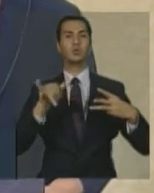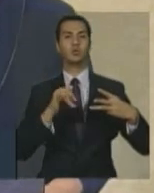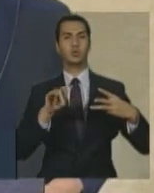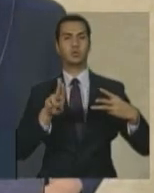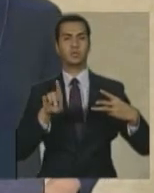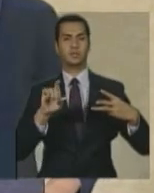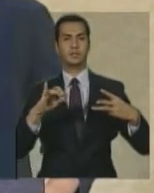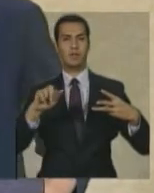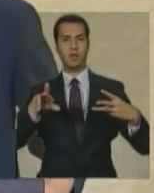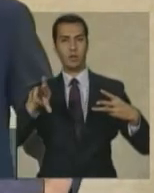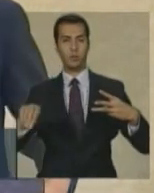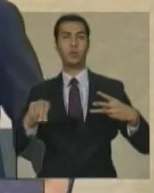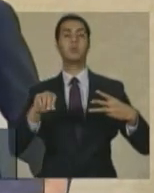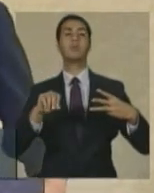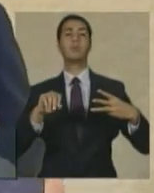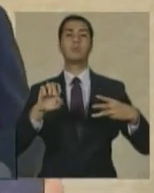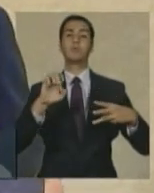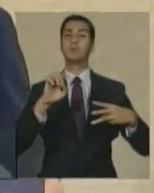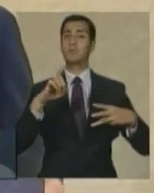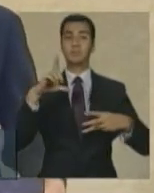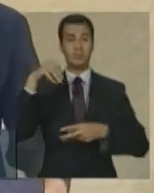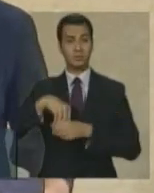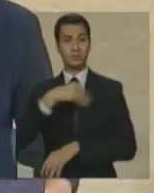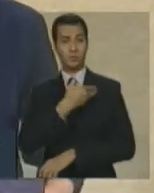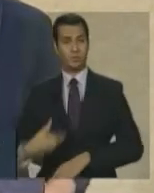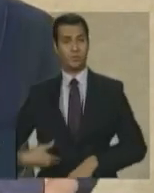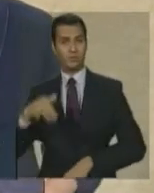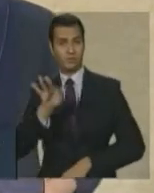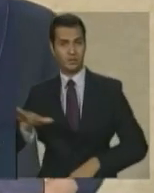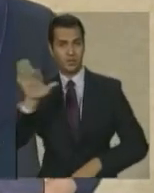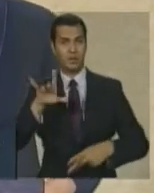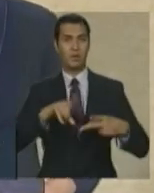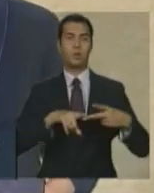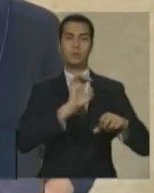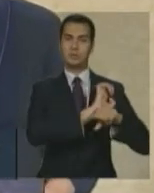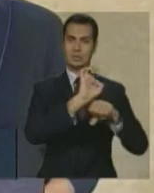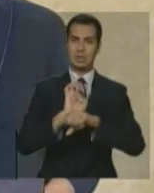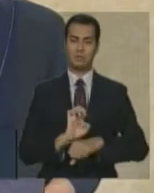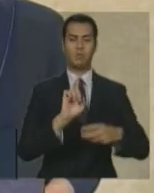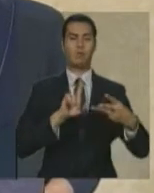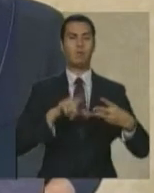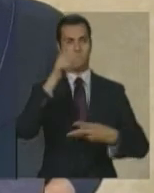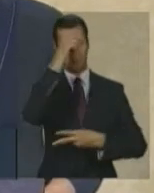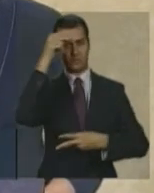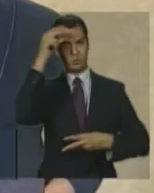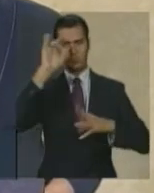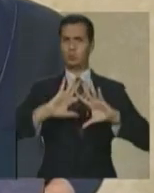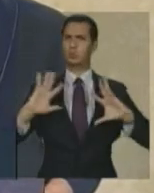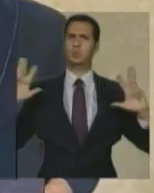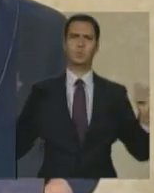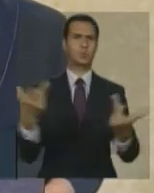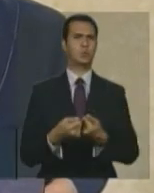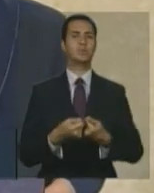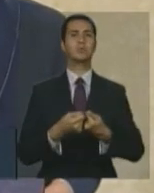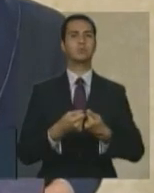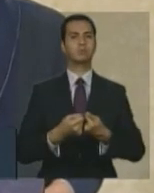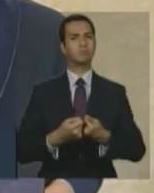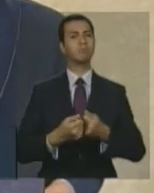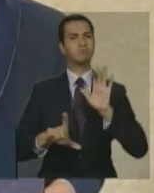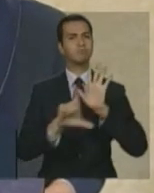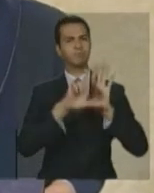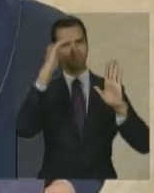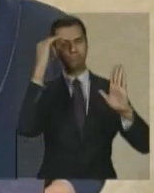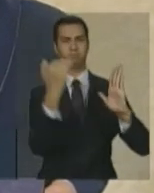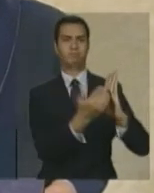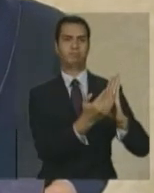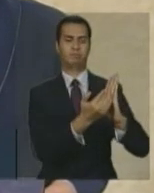federal estadual e municipal além de acesso à informação corresponde plenamente